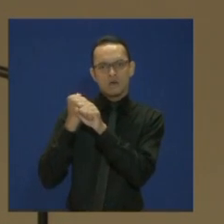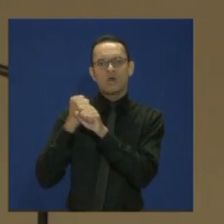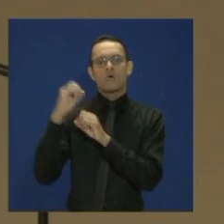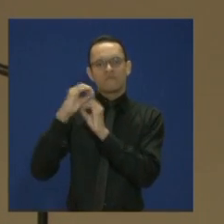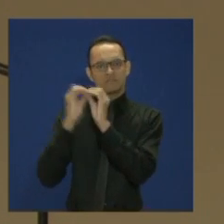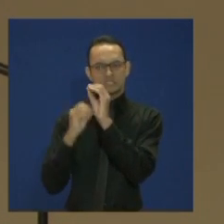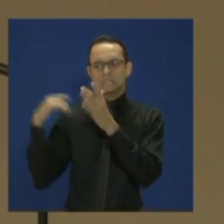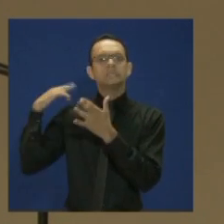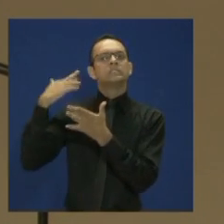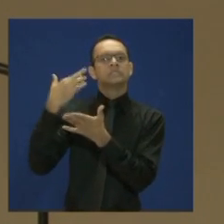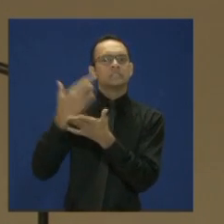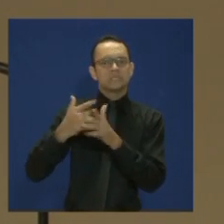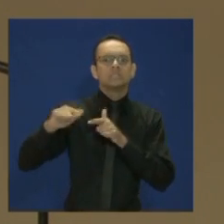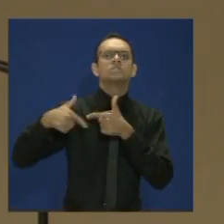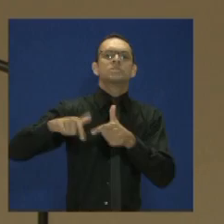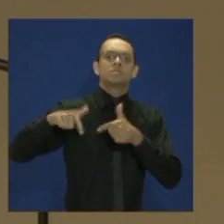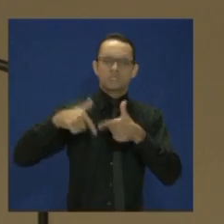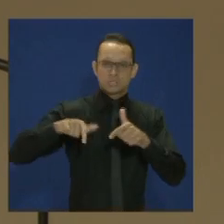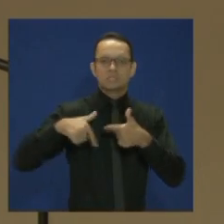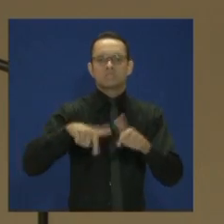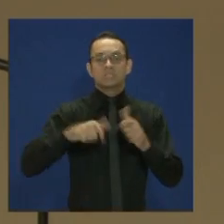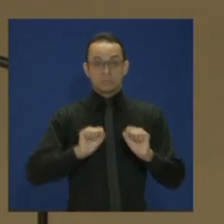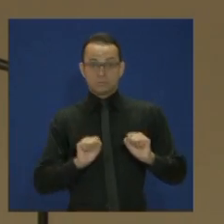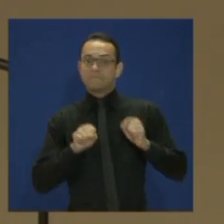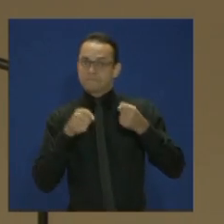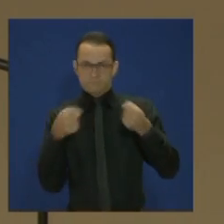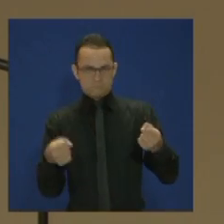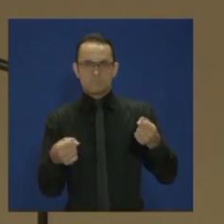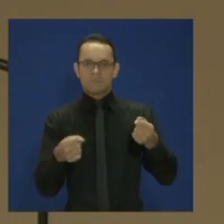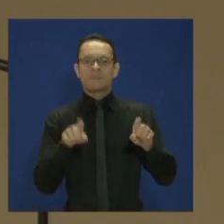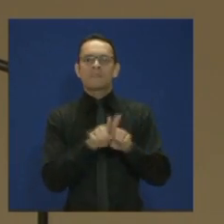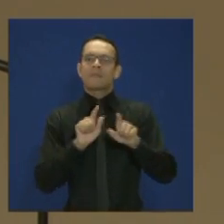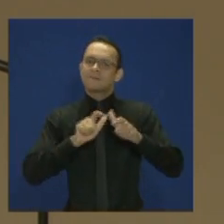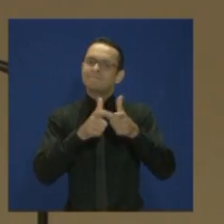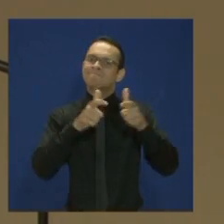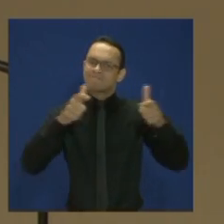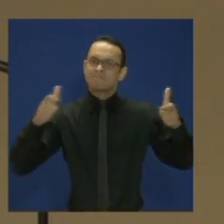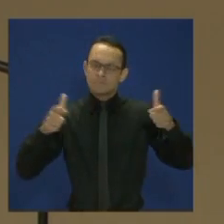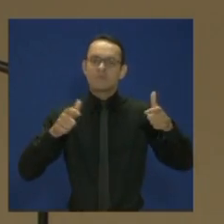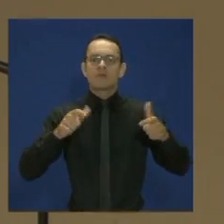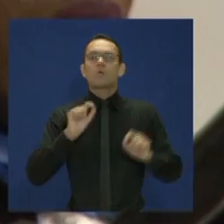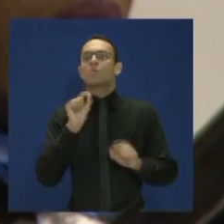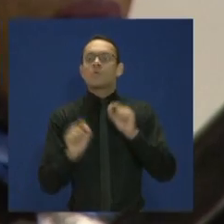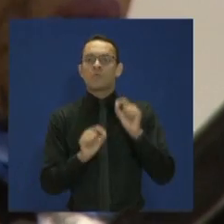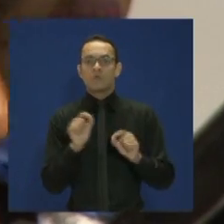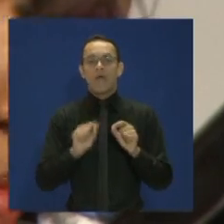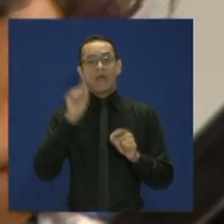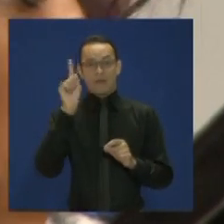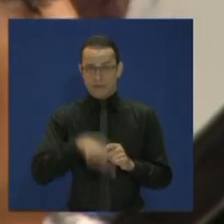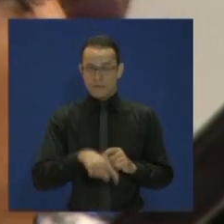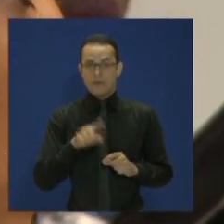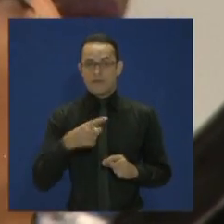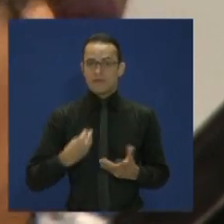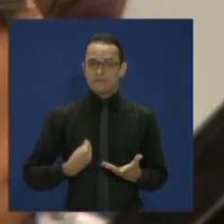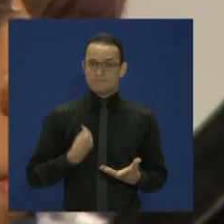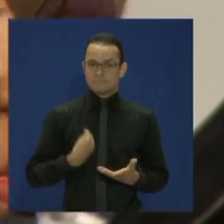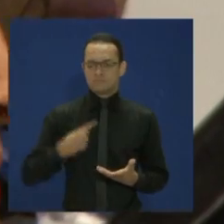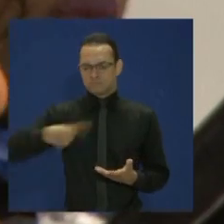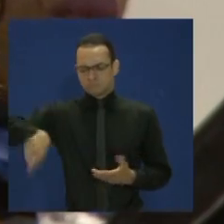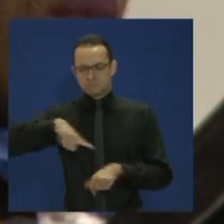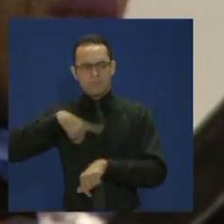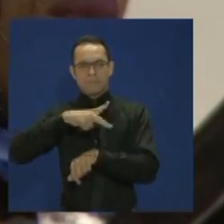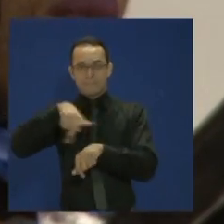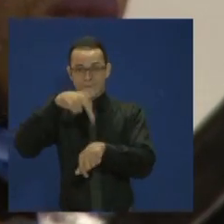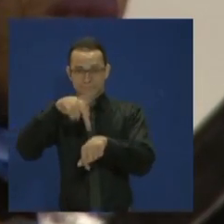Mesmo com todo o esforço de expansão, expendido nesse processo de expansão, ainda estamos, como país,